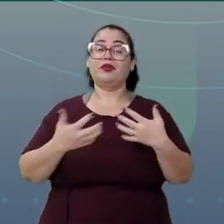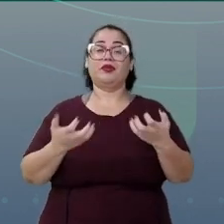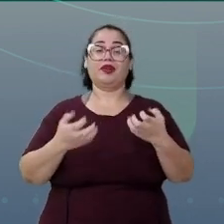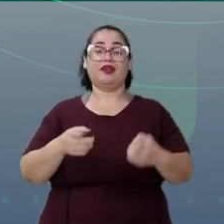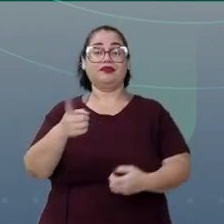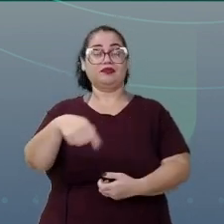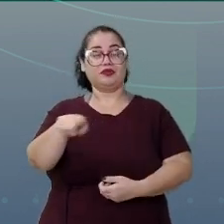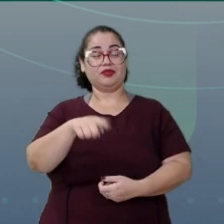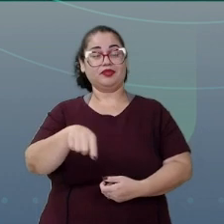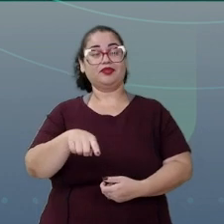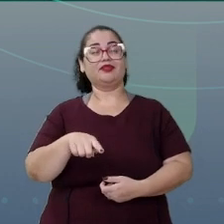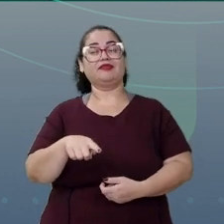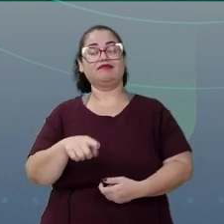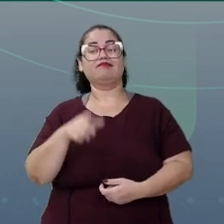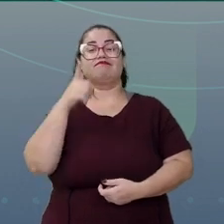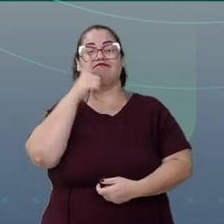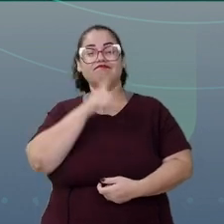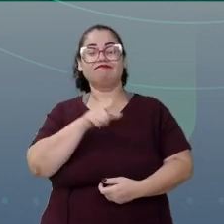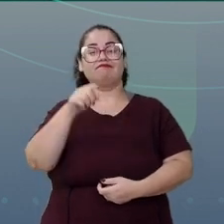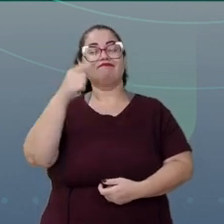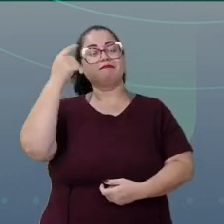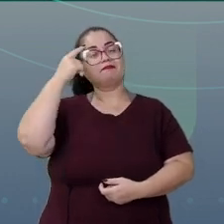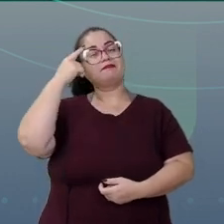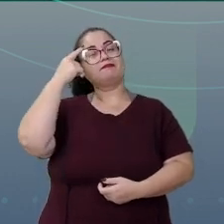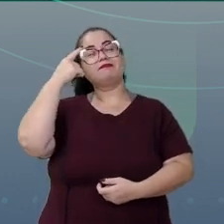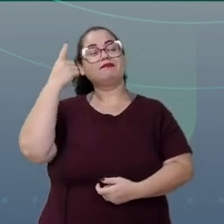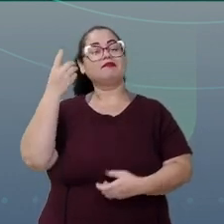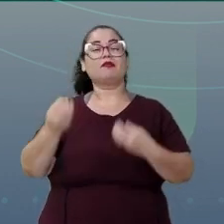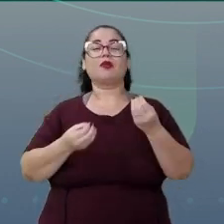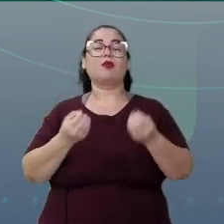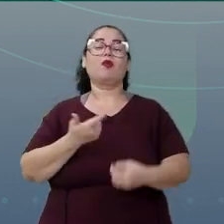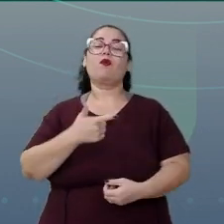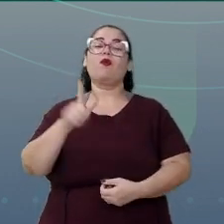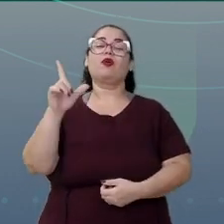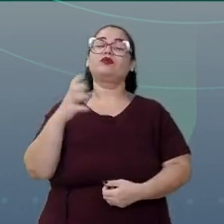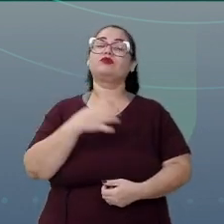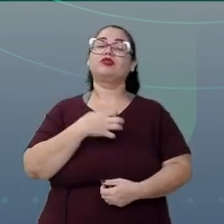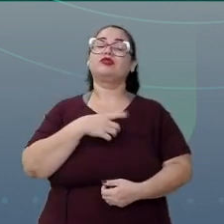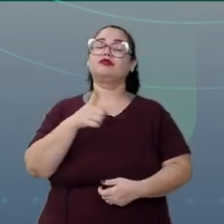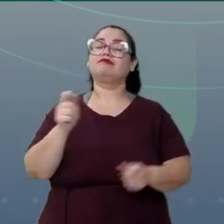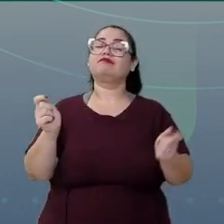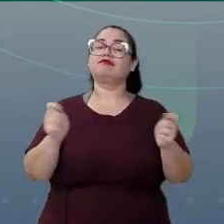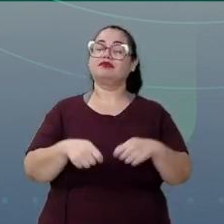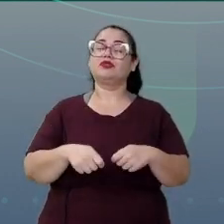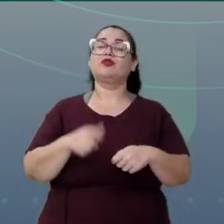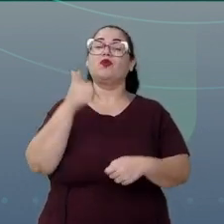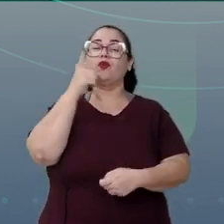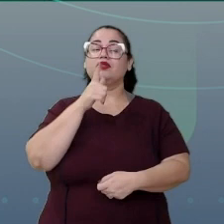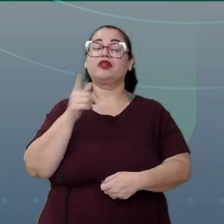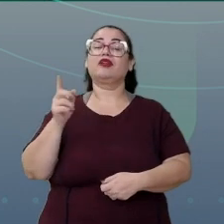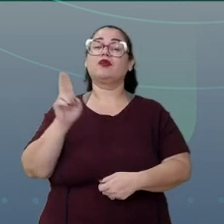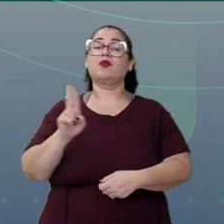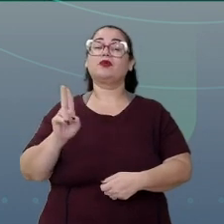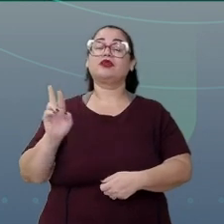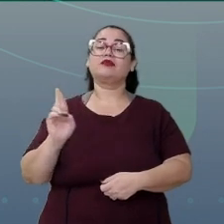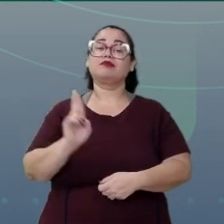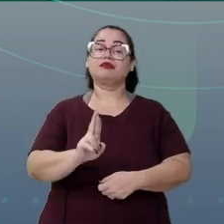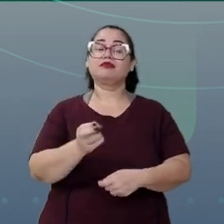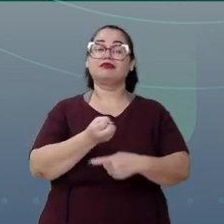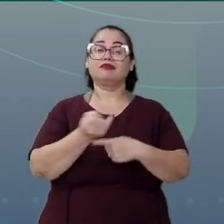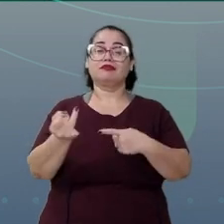quero que você consiga pensar em alguma outra coisa que você pode representar